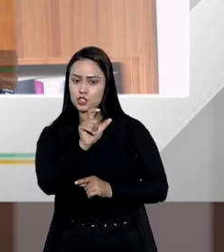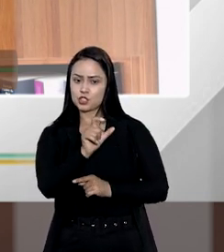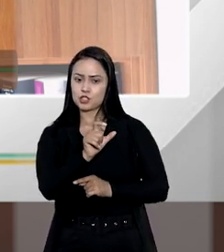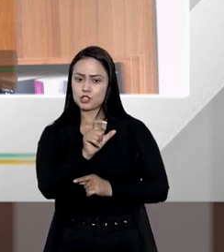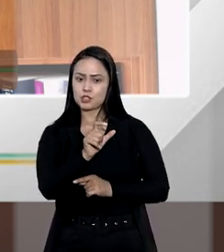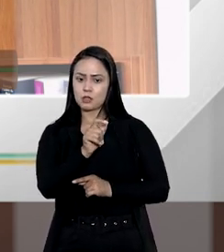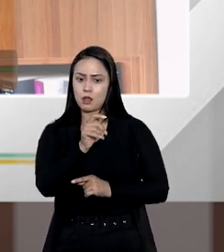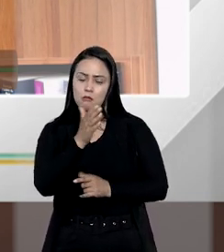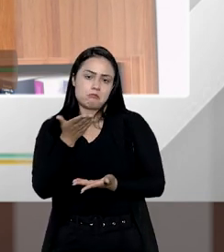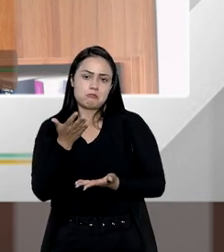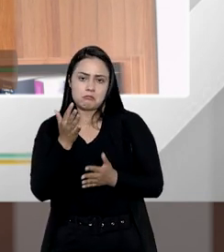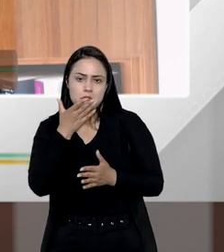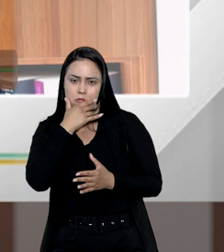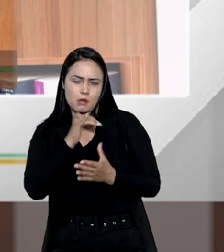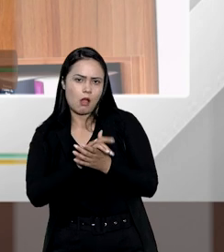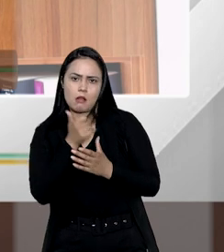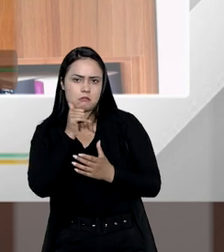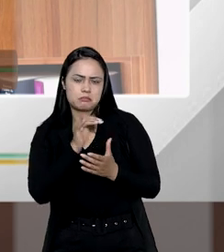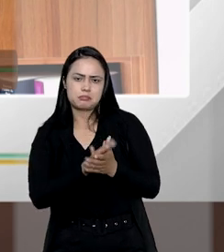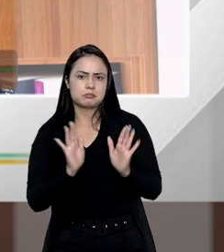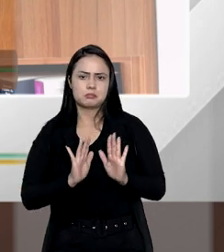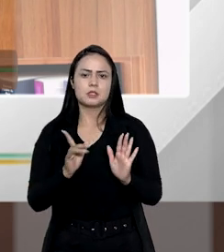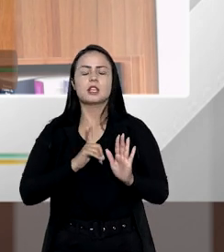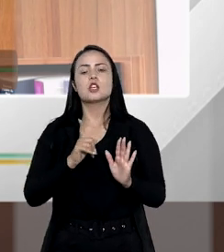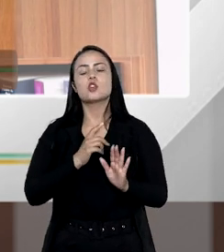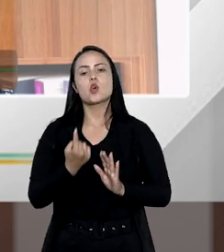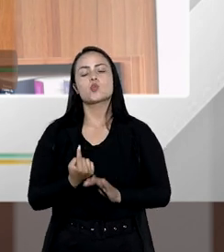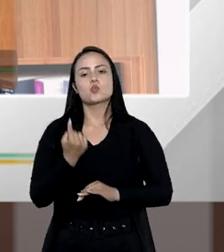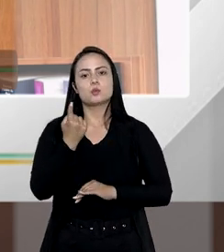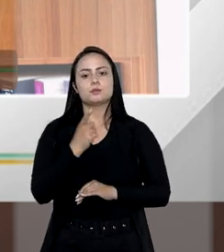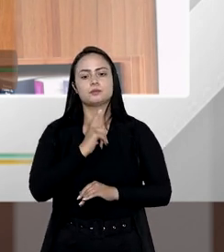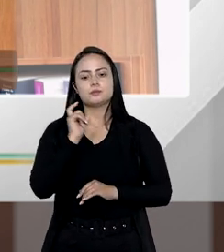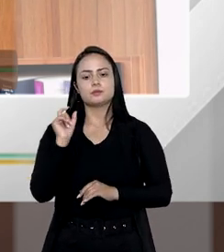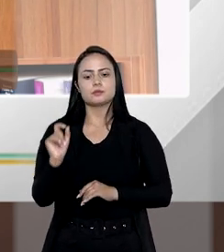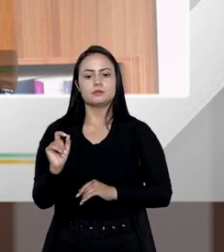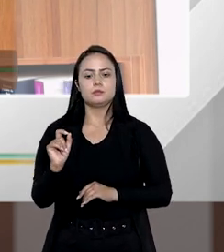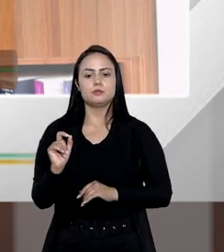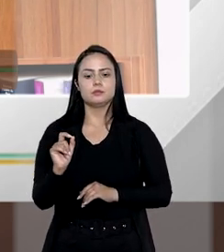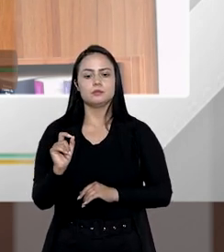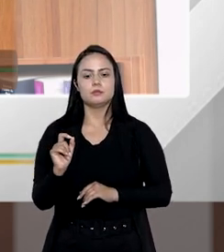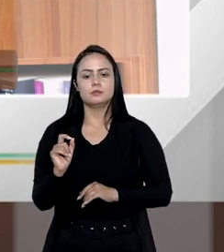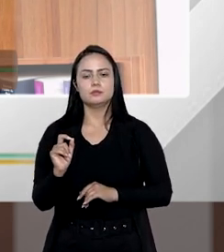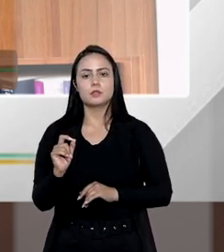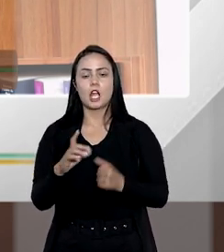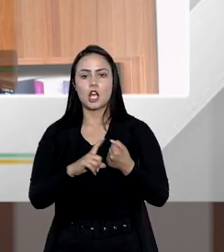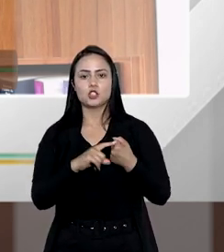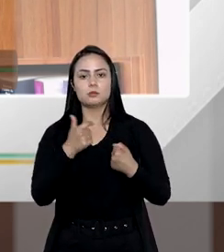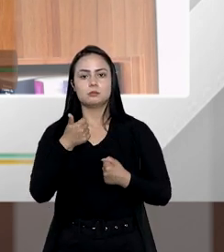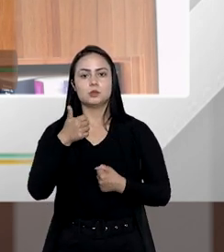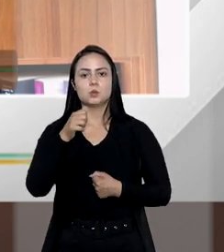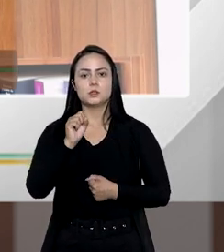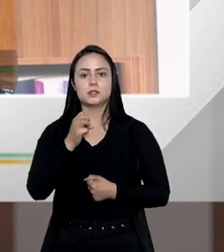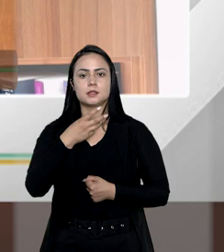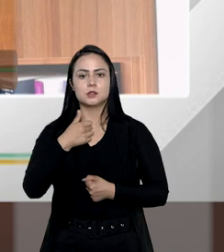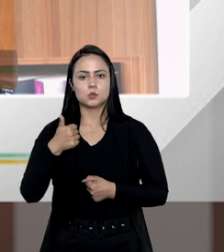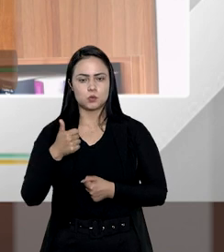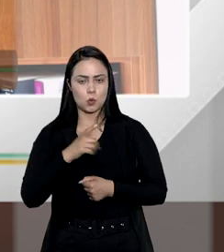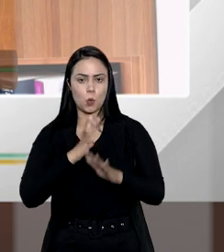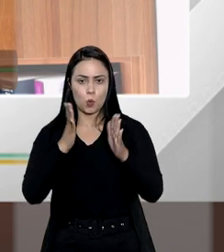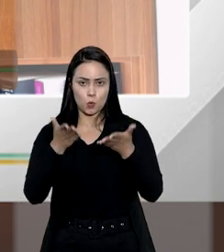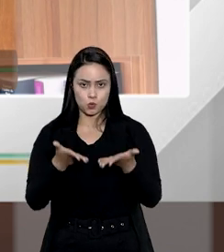o cônjuge, literalmente nós temos ali apenas o cônjuge na redação do artigo 1831.